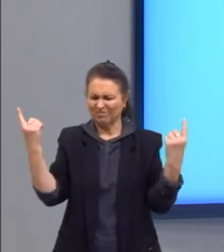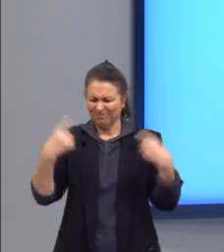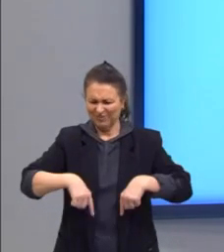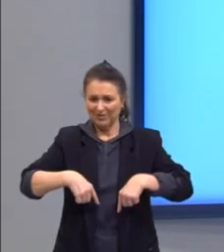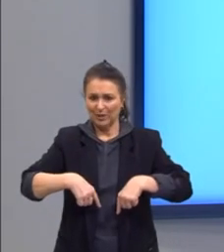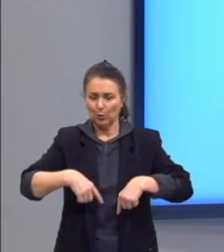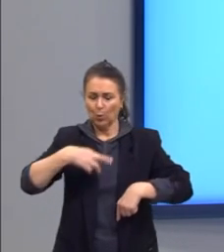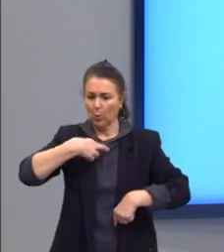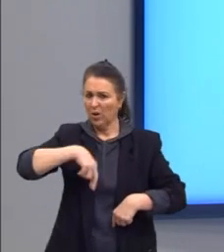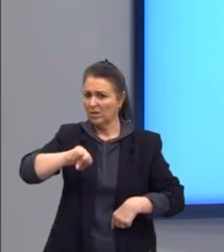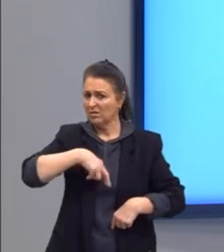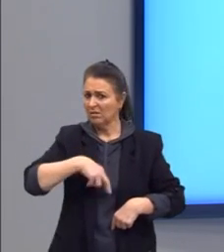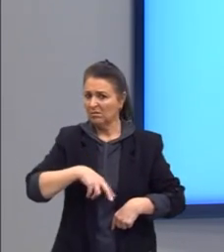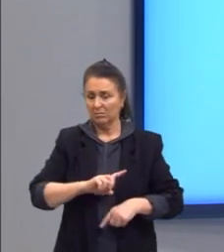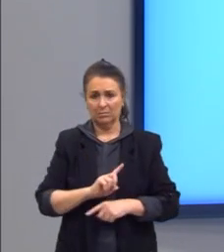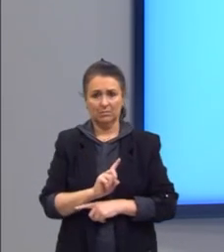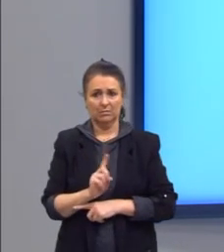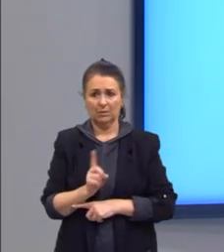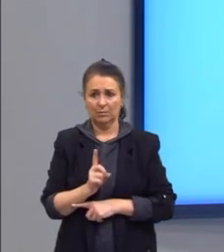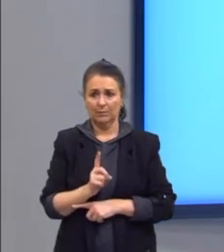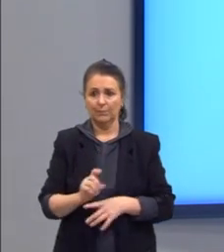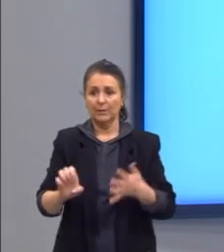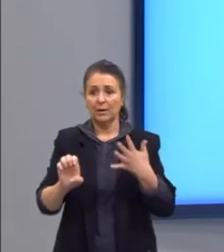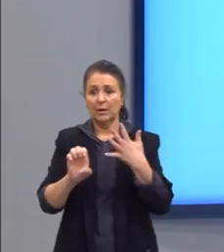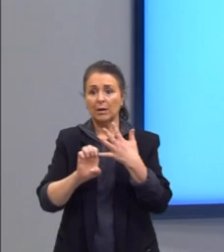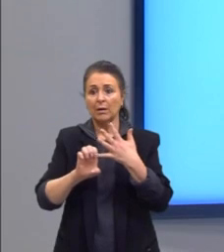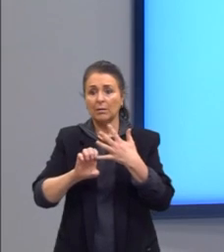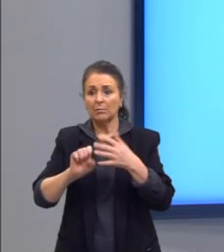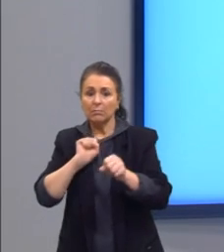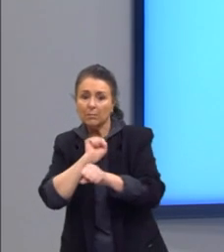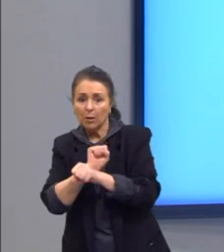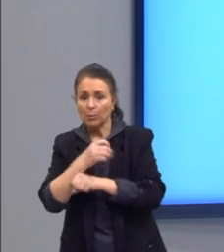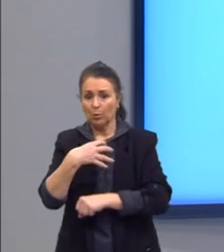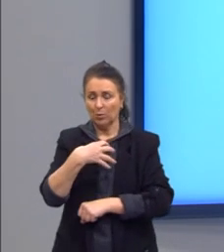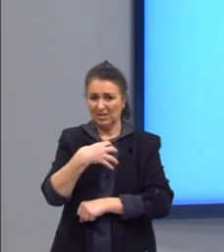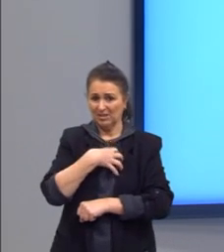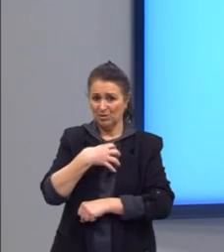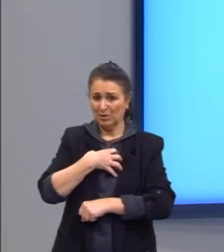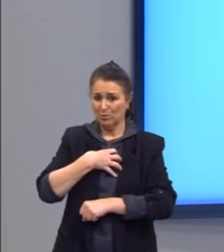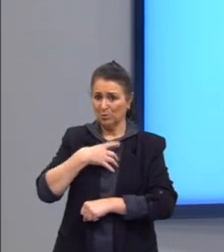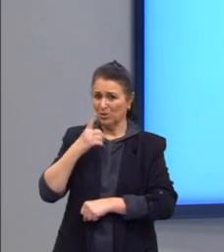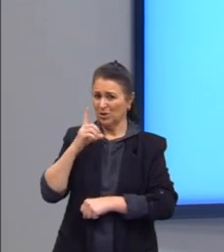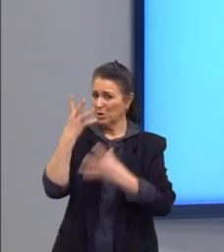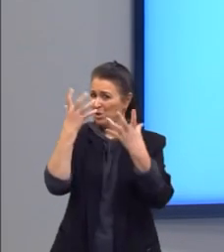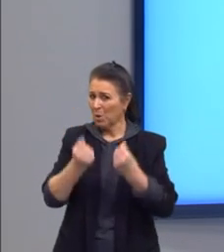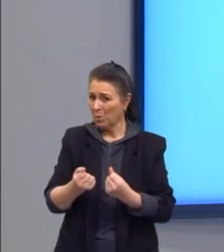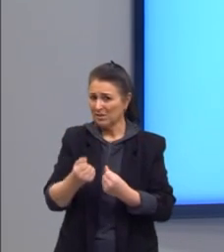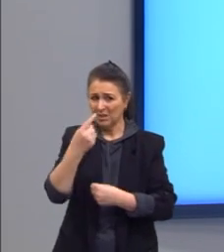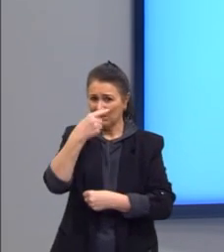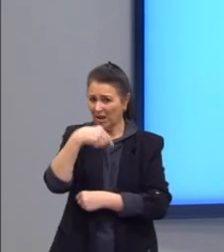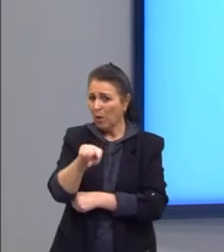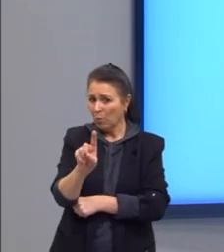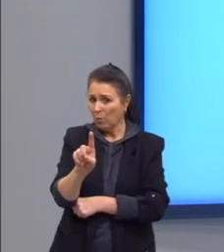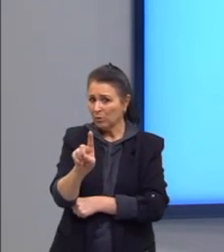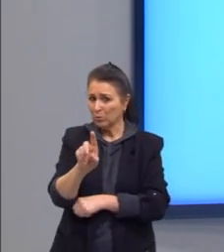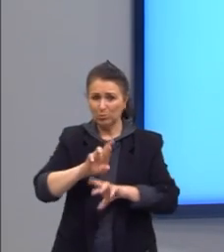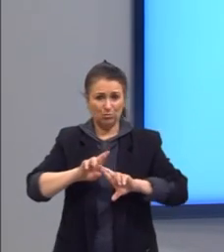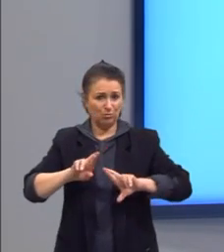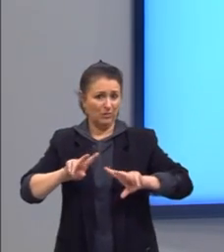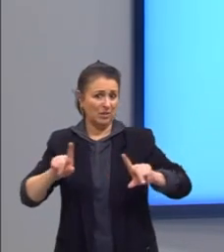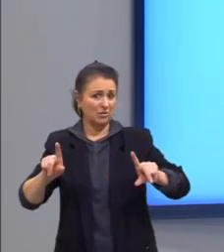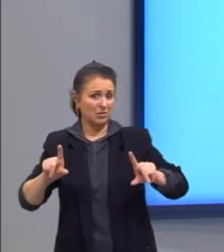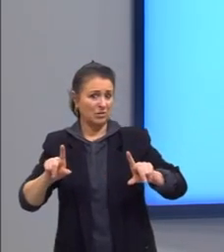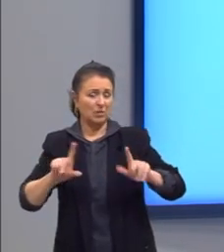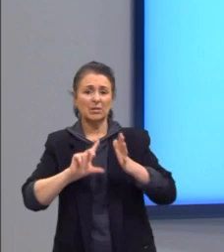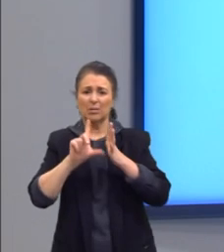né? Tá relacionado a outras questões. Conteve os sentimentos xenofóbicos? Também não, Xenofobia é bem depois, a gente vai